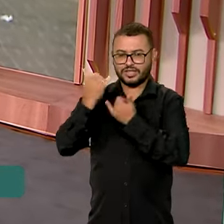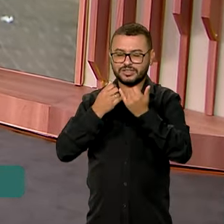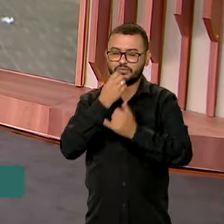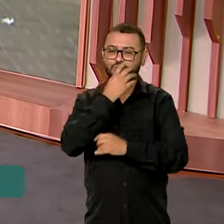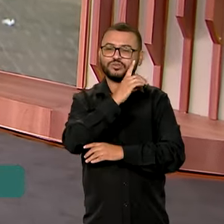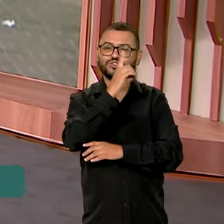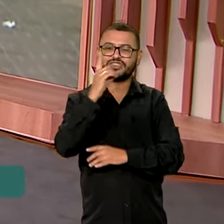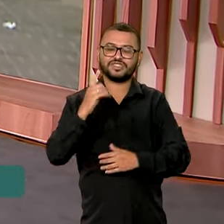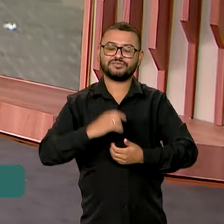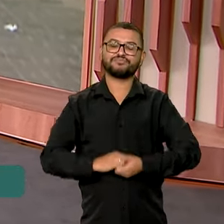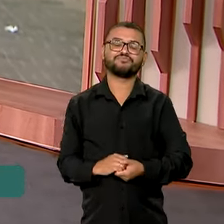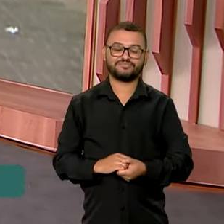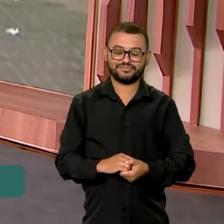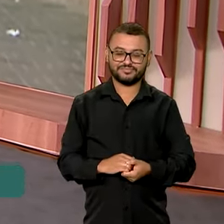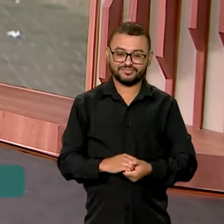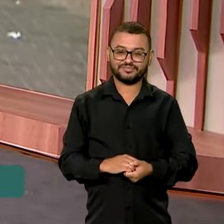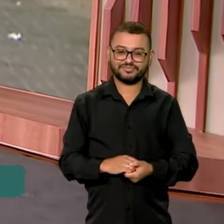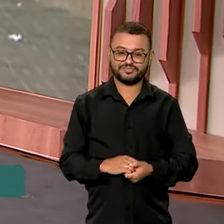Bom dia, Cláudia.